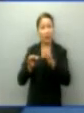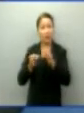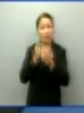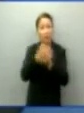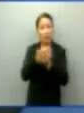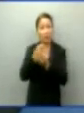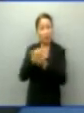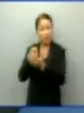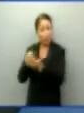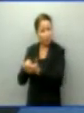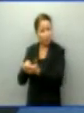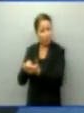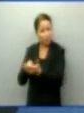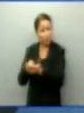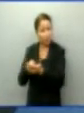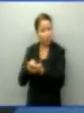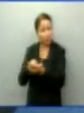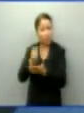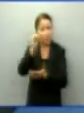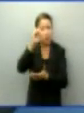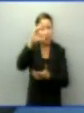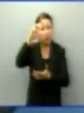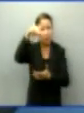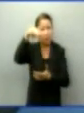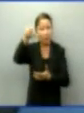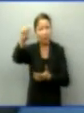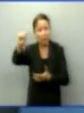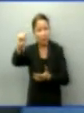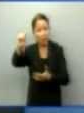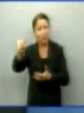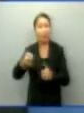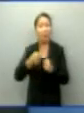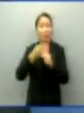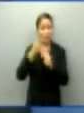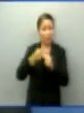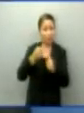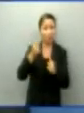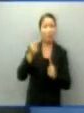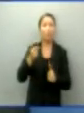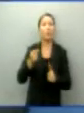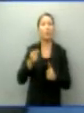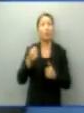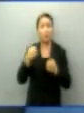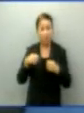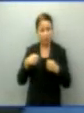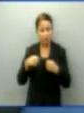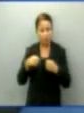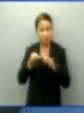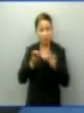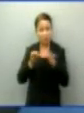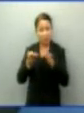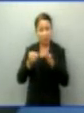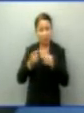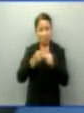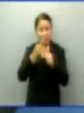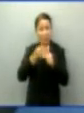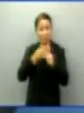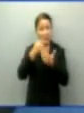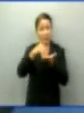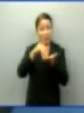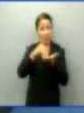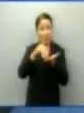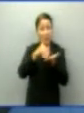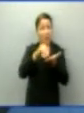caso a caso. Mas há necessidade primeira, na minha opinião, em relação à Secretaria de Fazenda. Nós precisamos diminuir